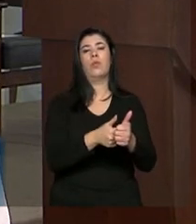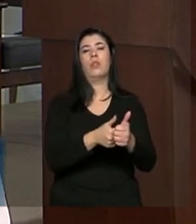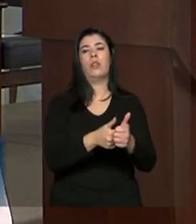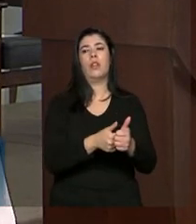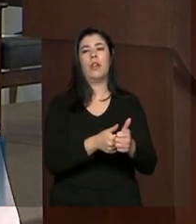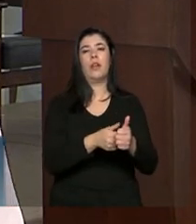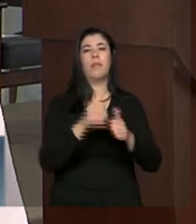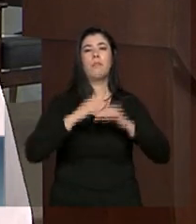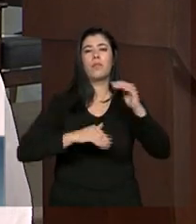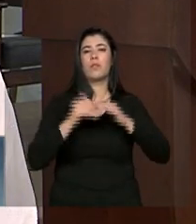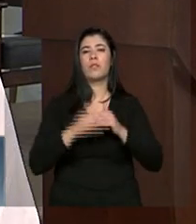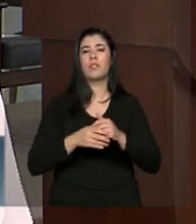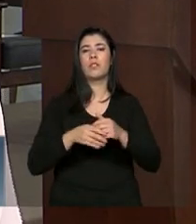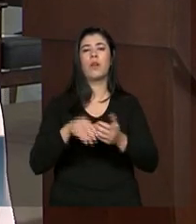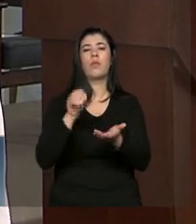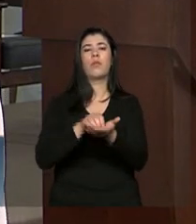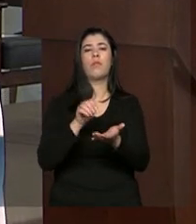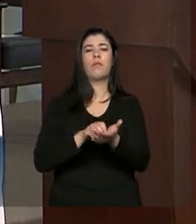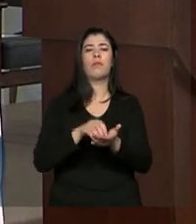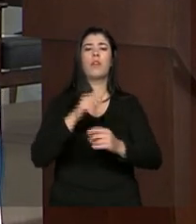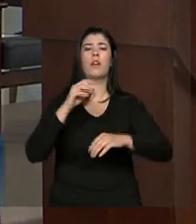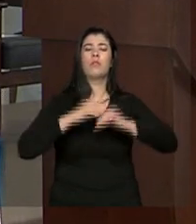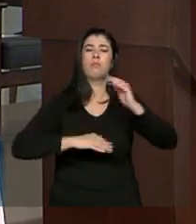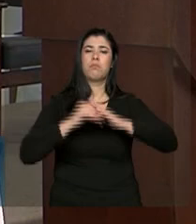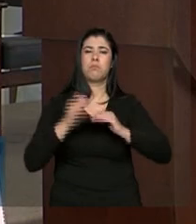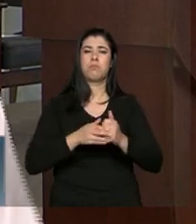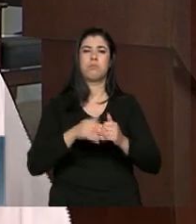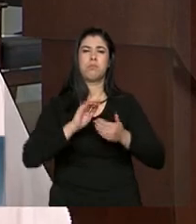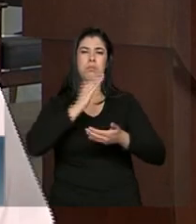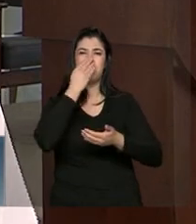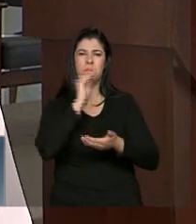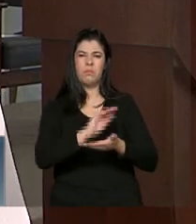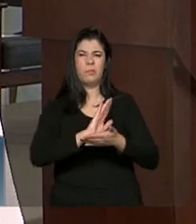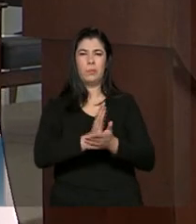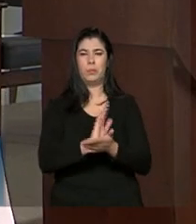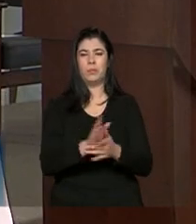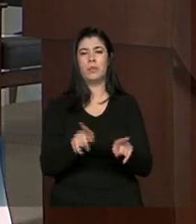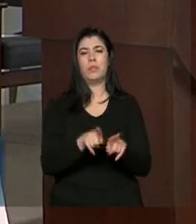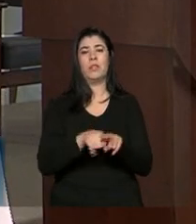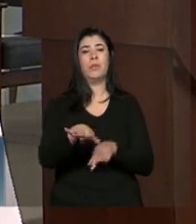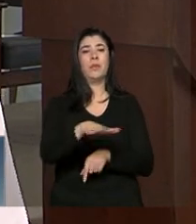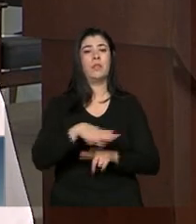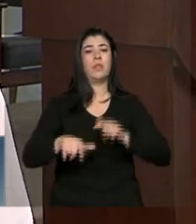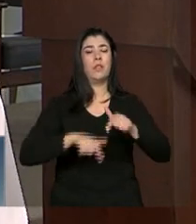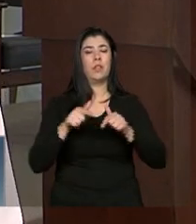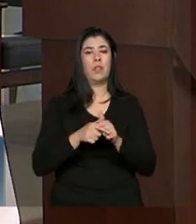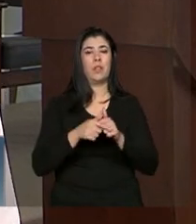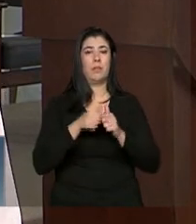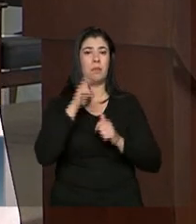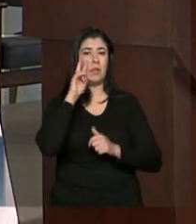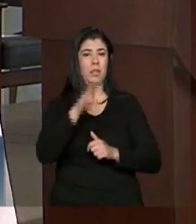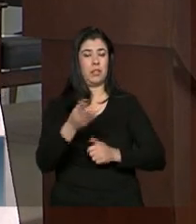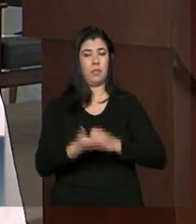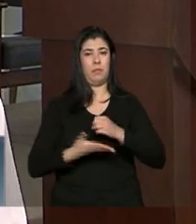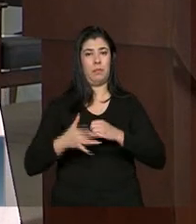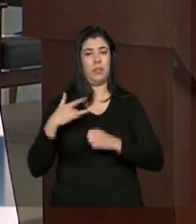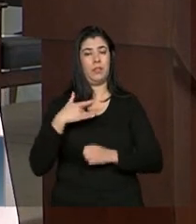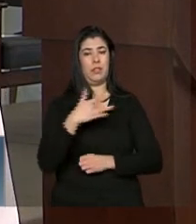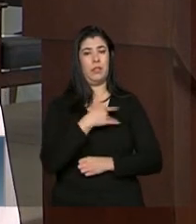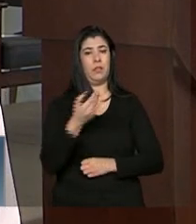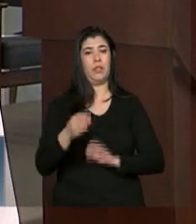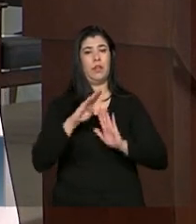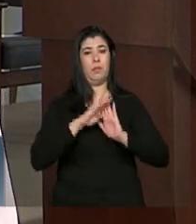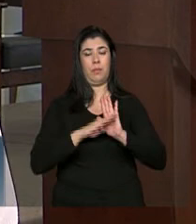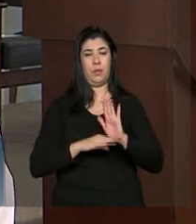para as regiões de maior vulnerabilidade social do país, para atuar no âmbito da atenção básica à saúde, o